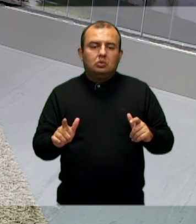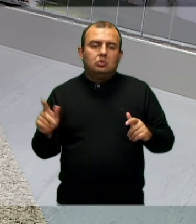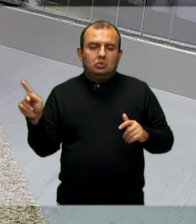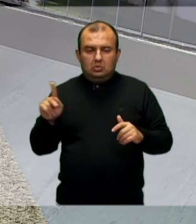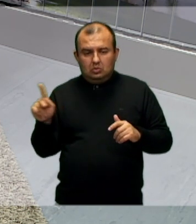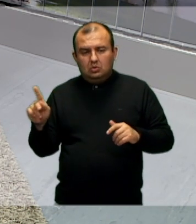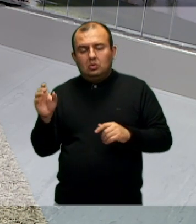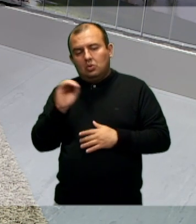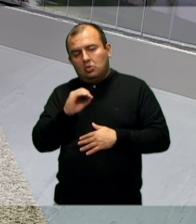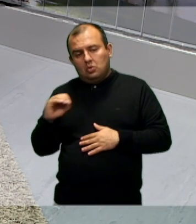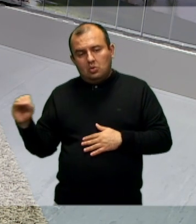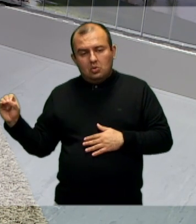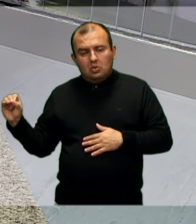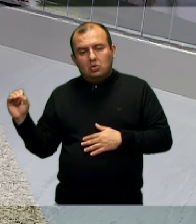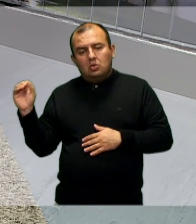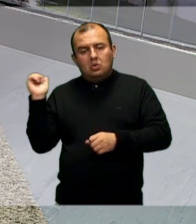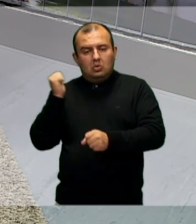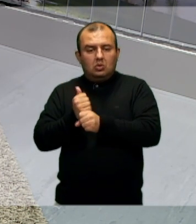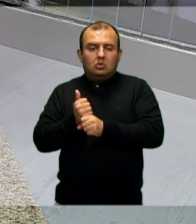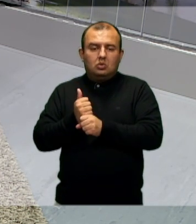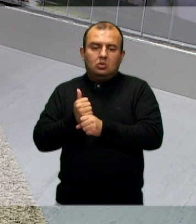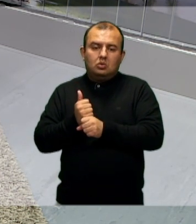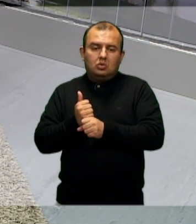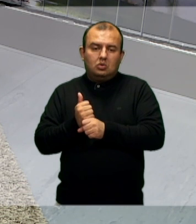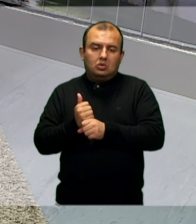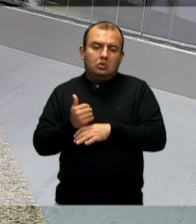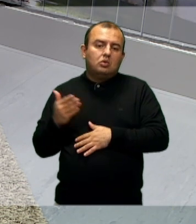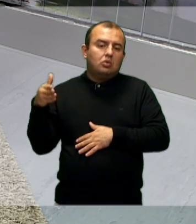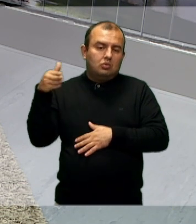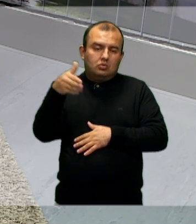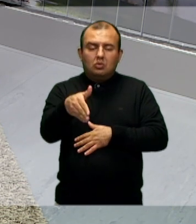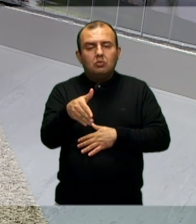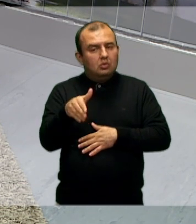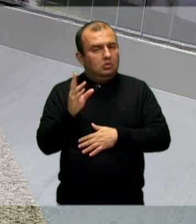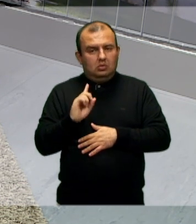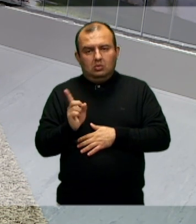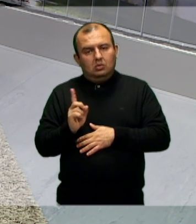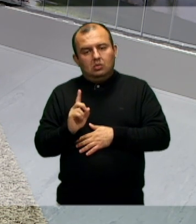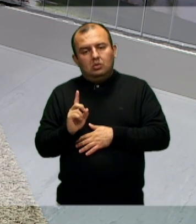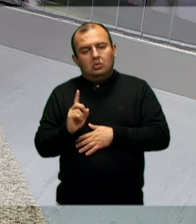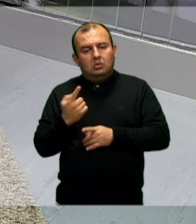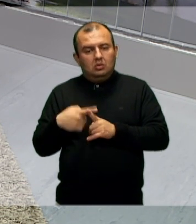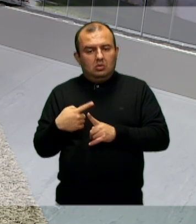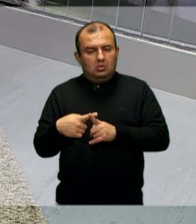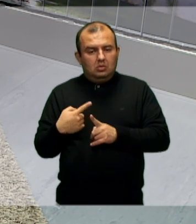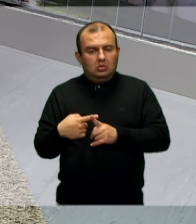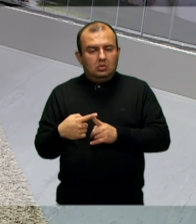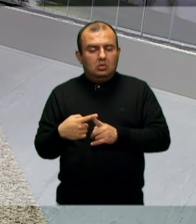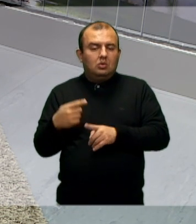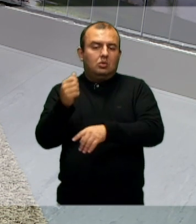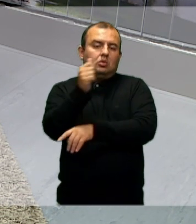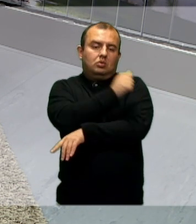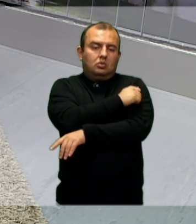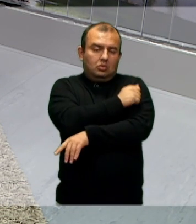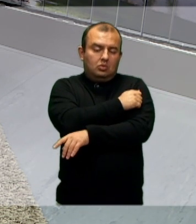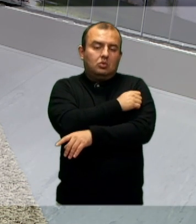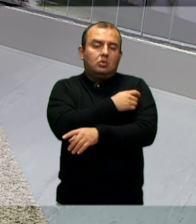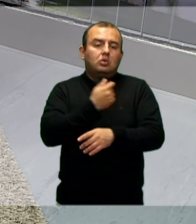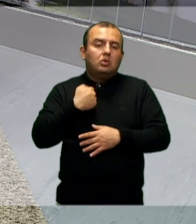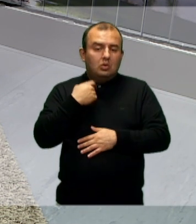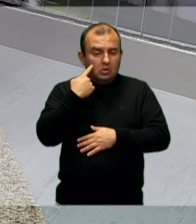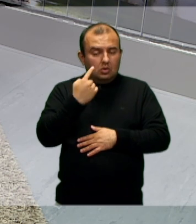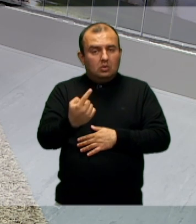professores, orientadores, diretores da escola não olham, né, não vejam, porque também falta um aluno como eu, que vi